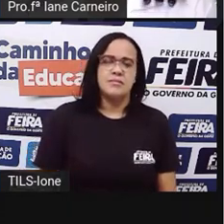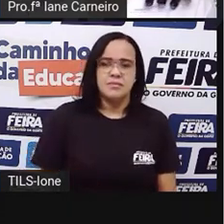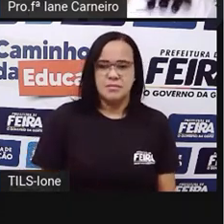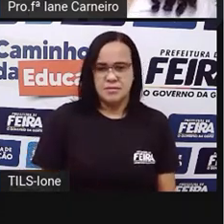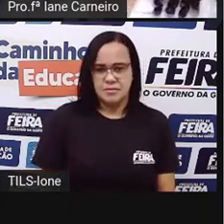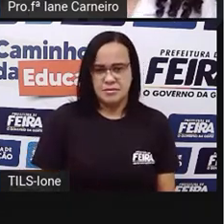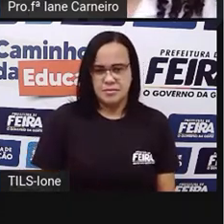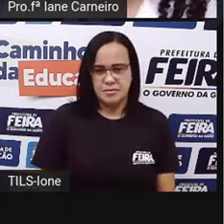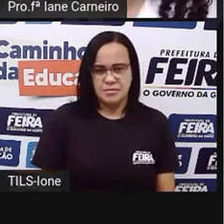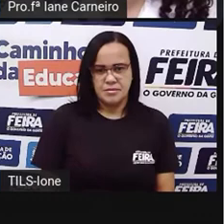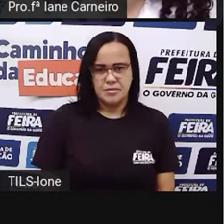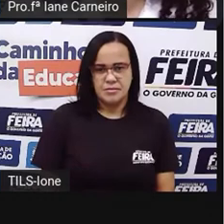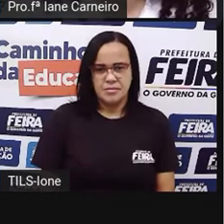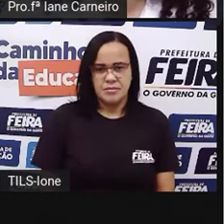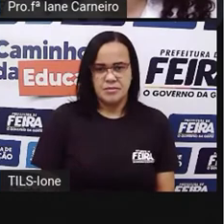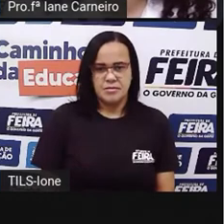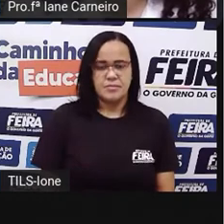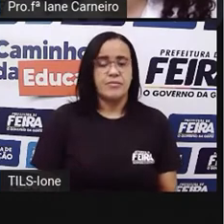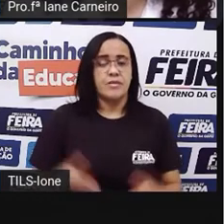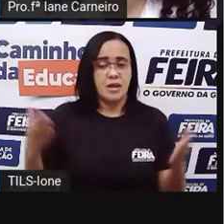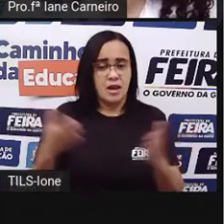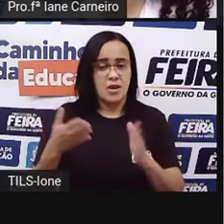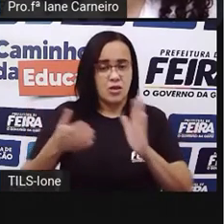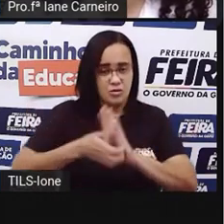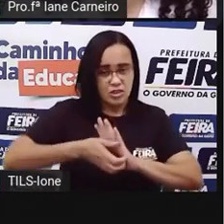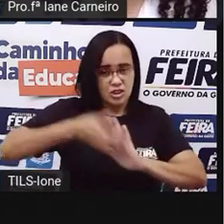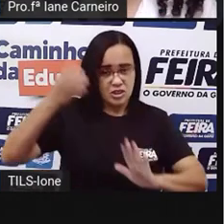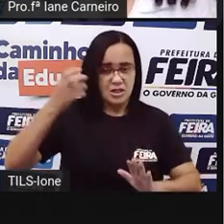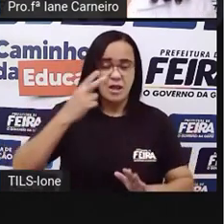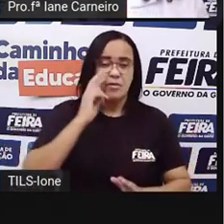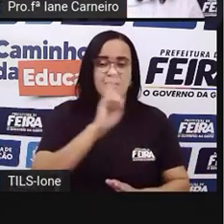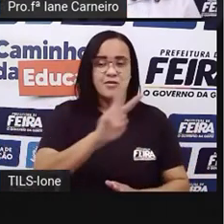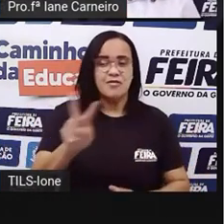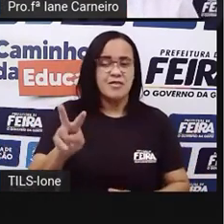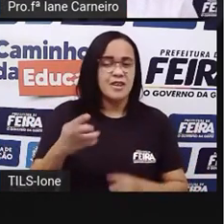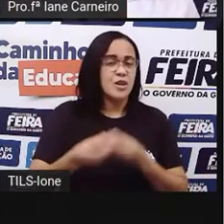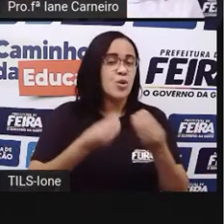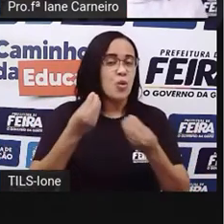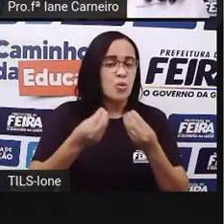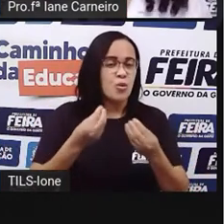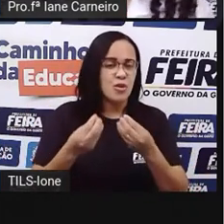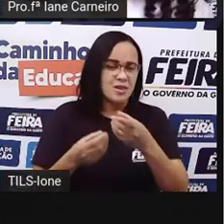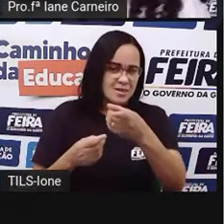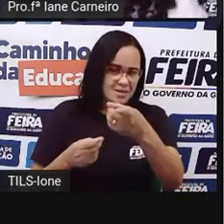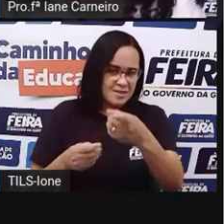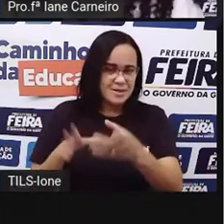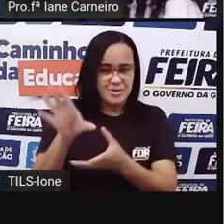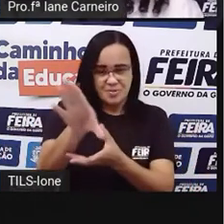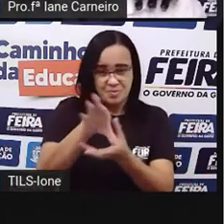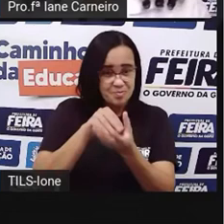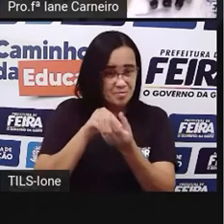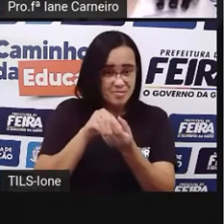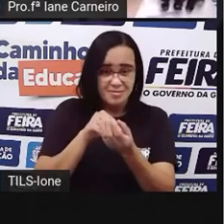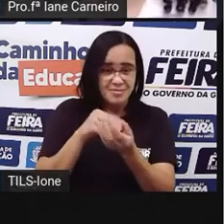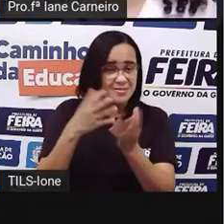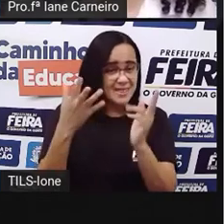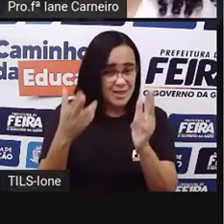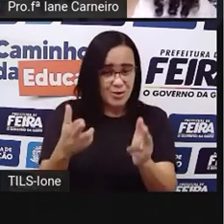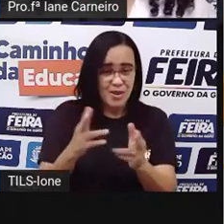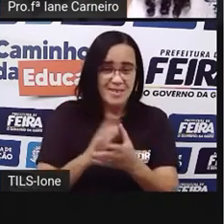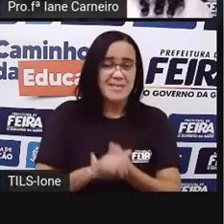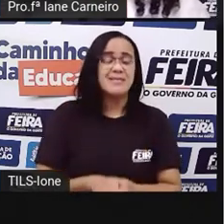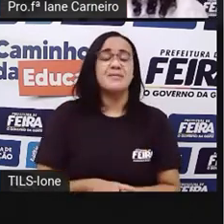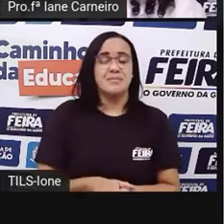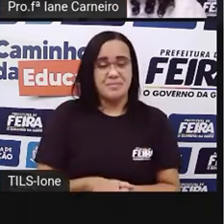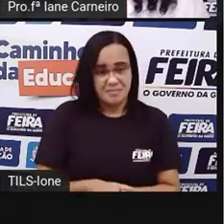E Z. Eu vou tirar aqui agora, ó. Para vocês verem como ficou bonito. Está vendo? Aí a Pró foi fazendo por cima. Vou mostrar aqui um